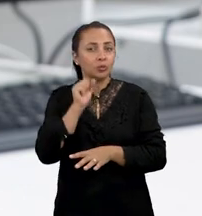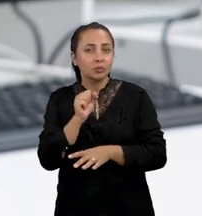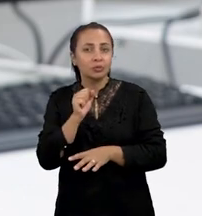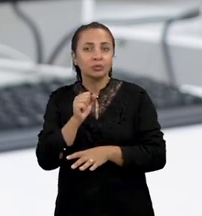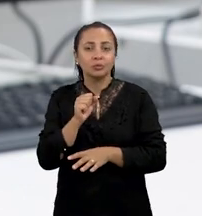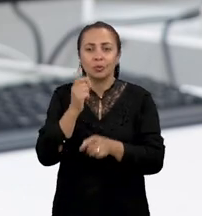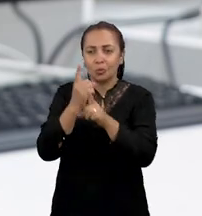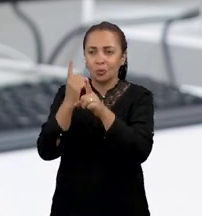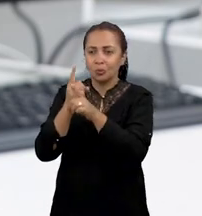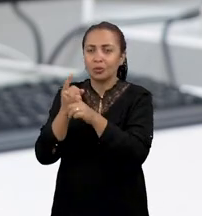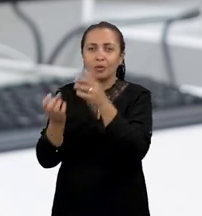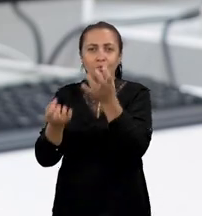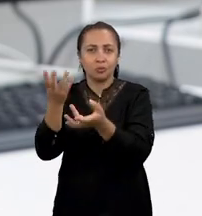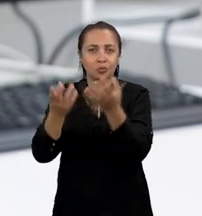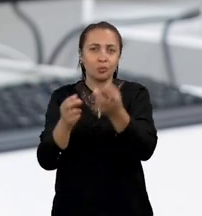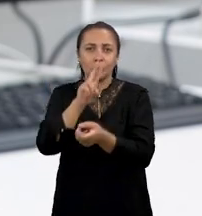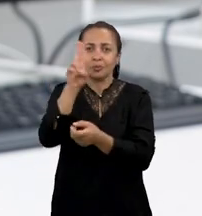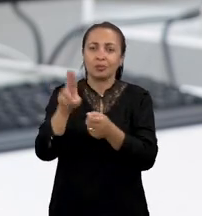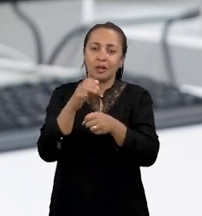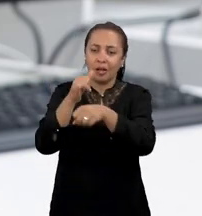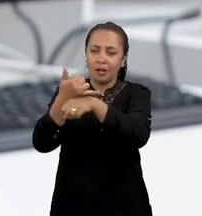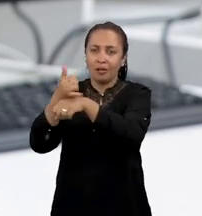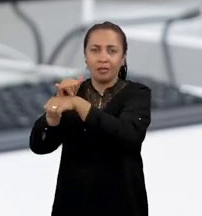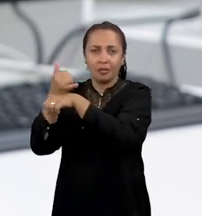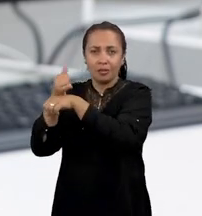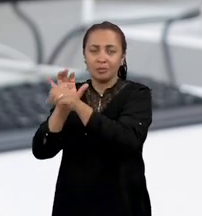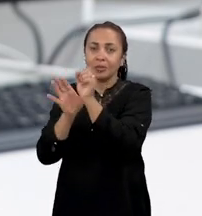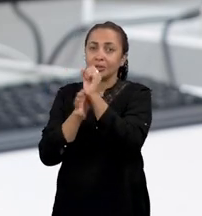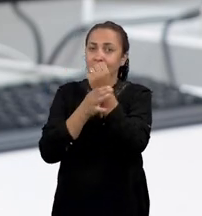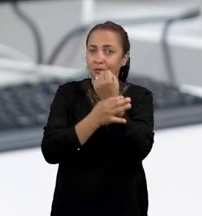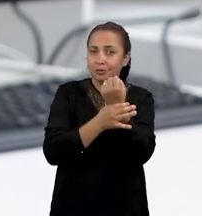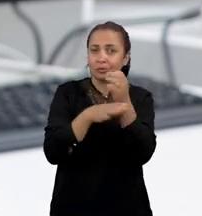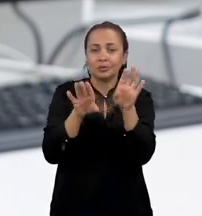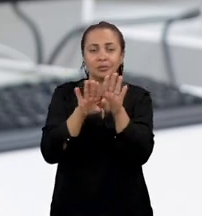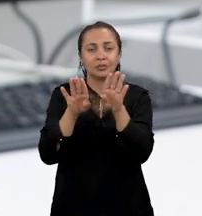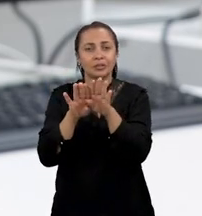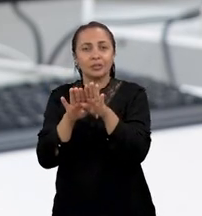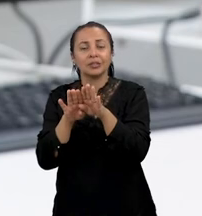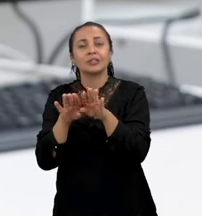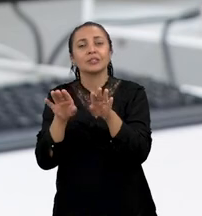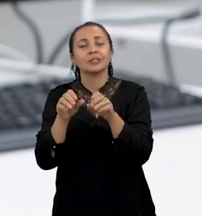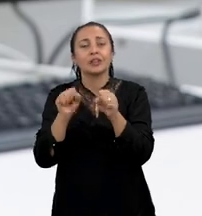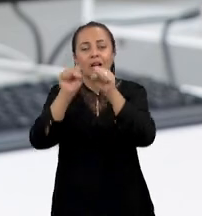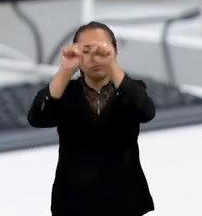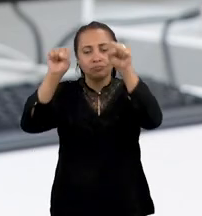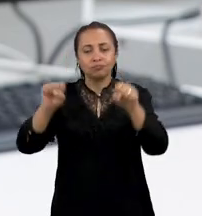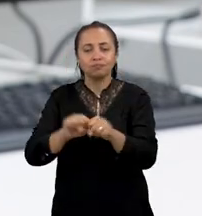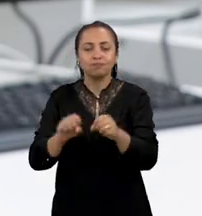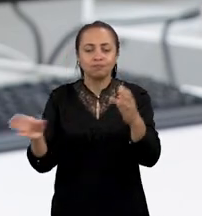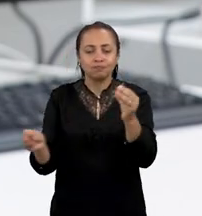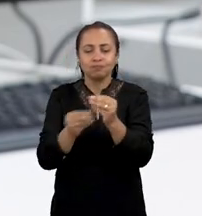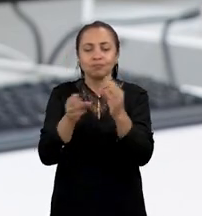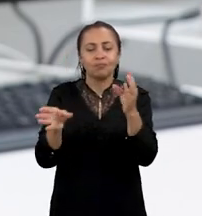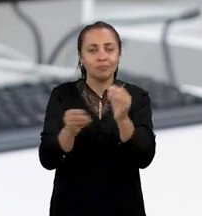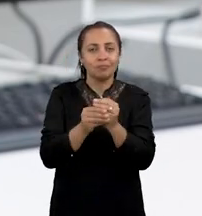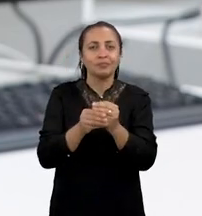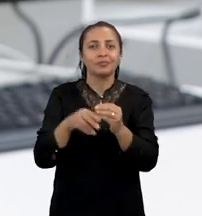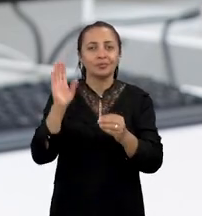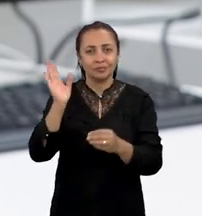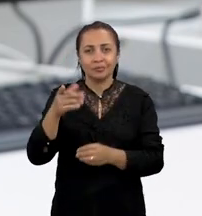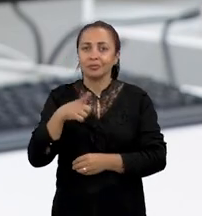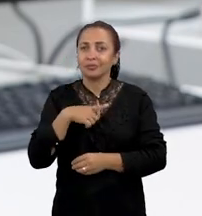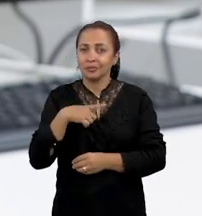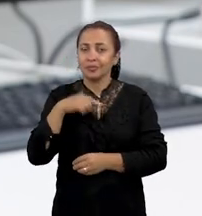incêndios, utilizando câmeras de vigilância e, assim, complementar os sistemas que já são